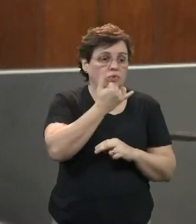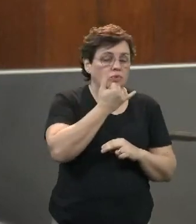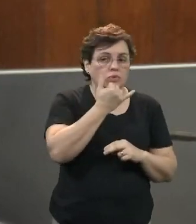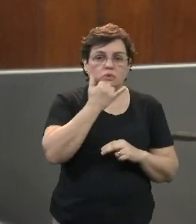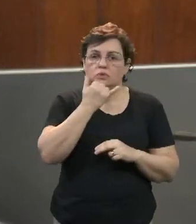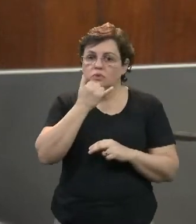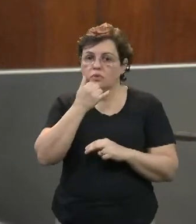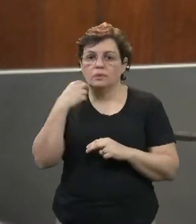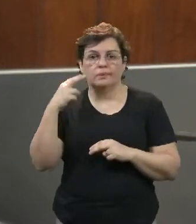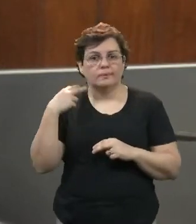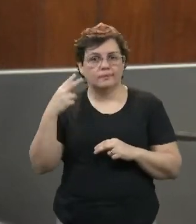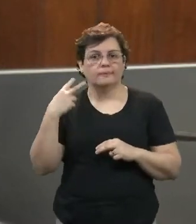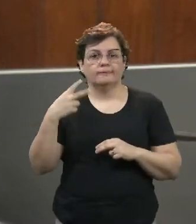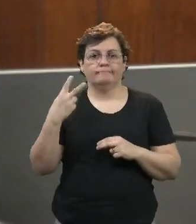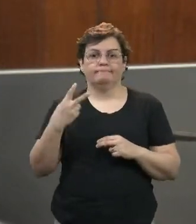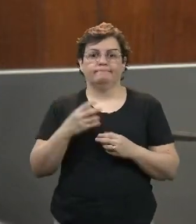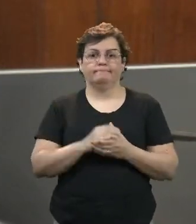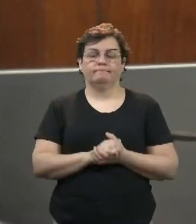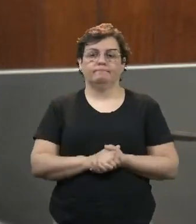vereadores.